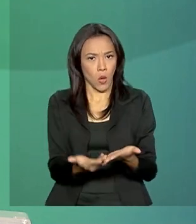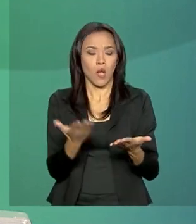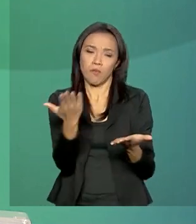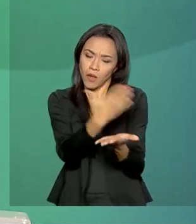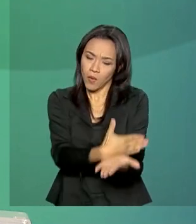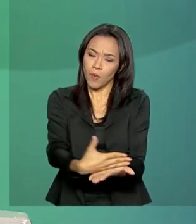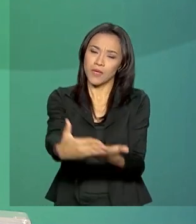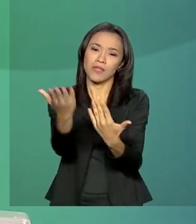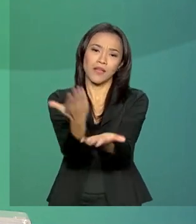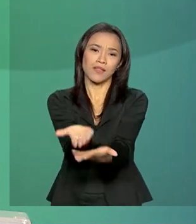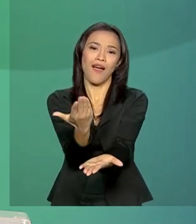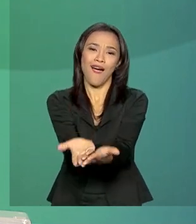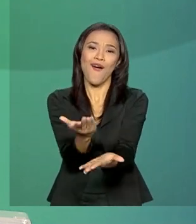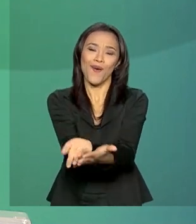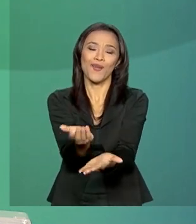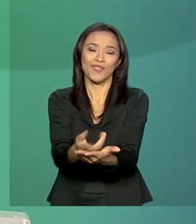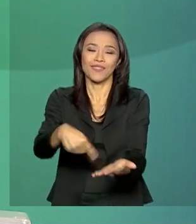letivo possa contar com todos os livros didáticos.